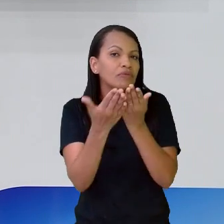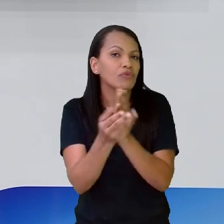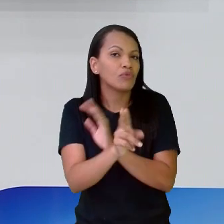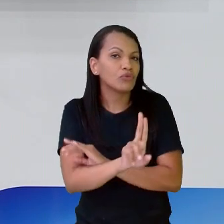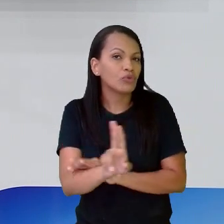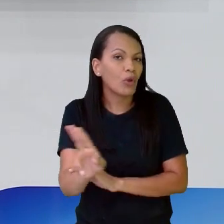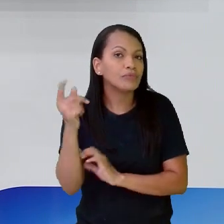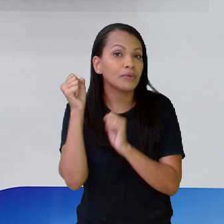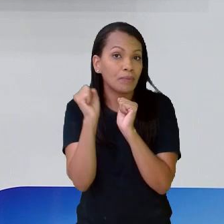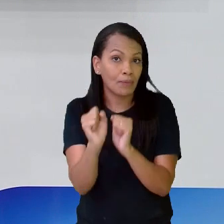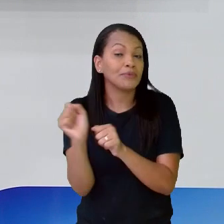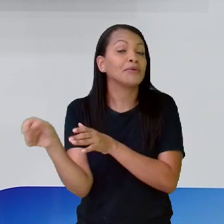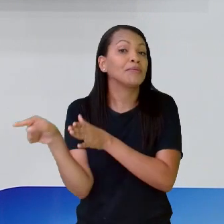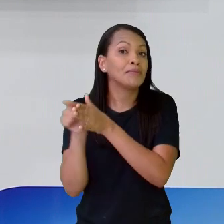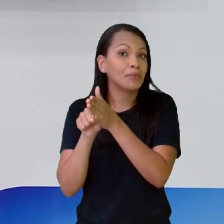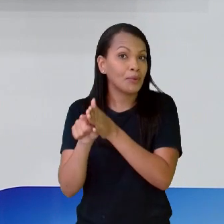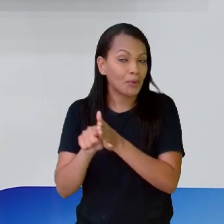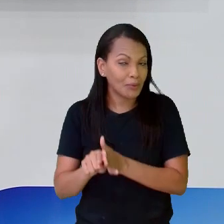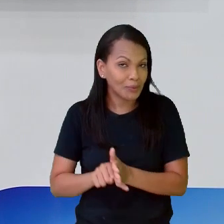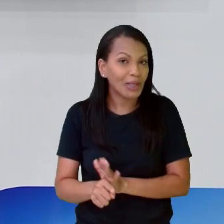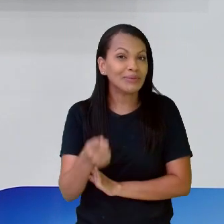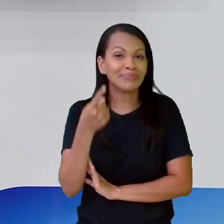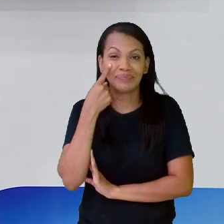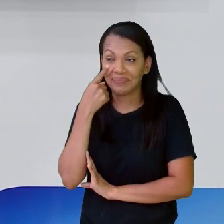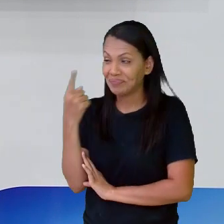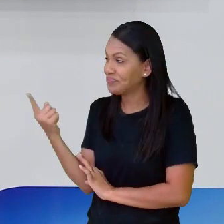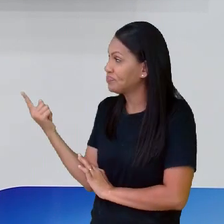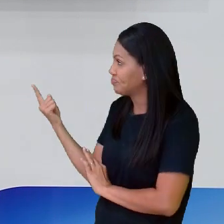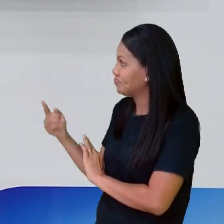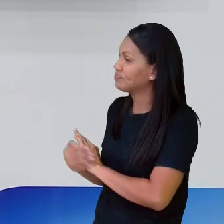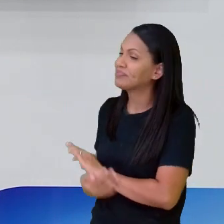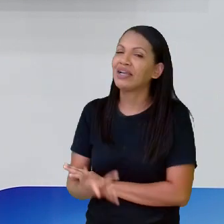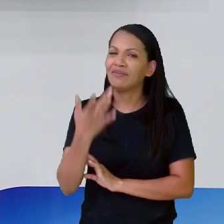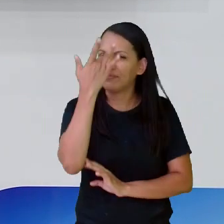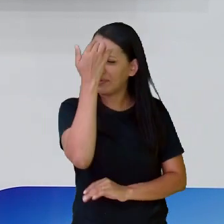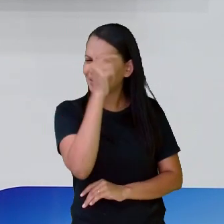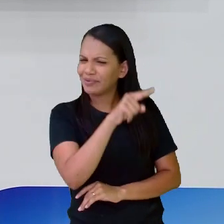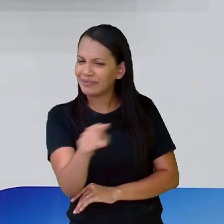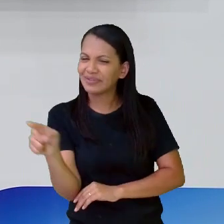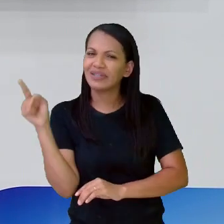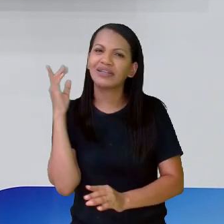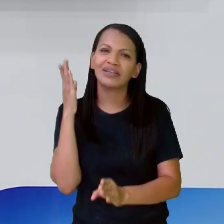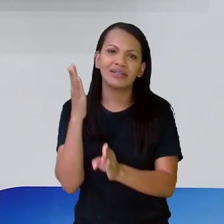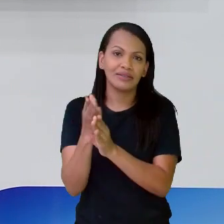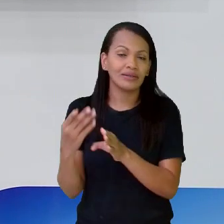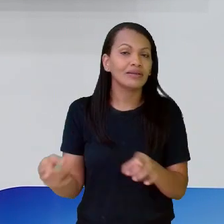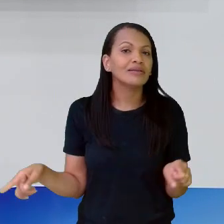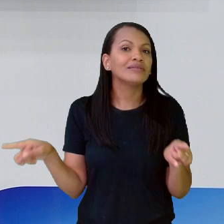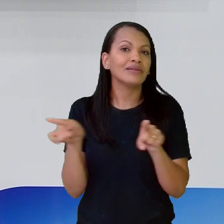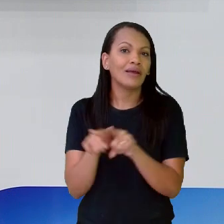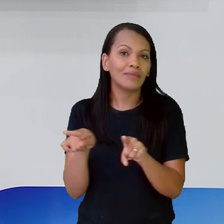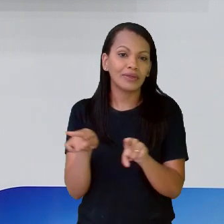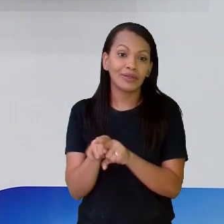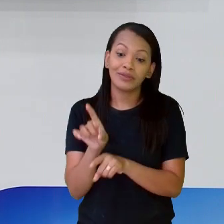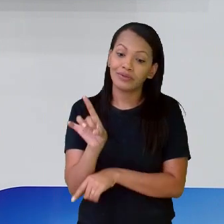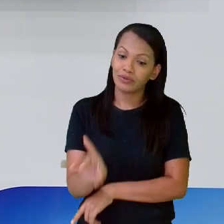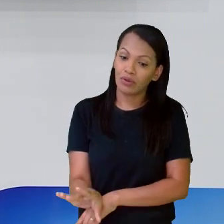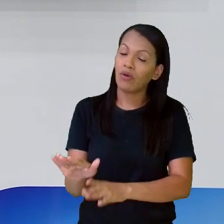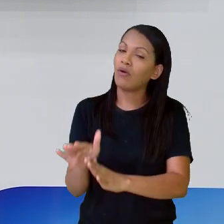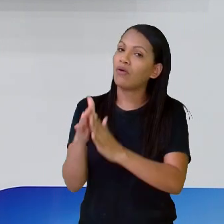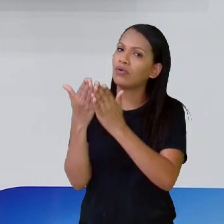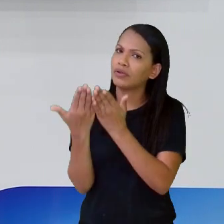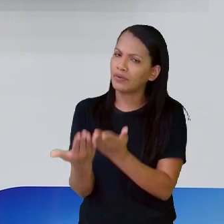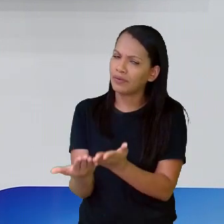nomes, tem um nome aqui no slide, né? Então, fica fácil para você localizar e também, não só os livros